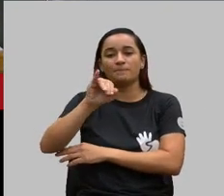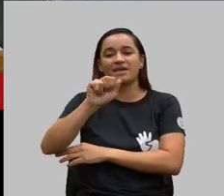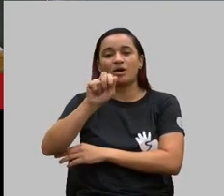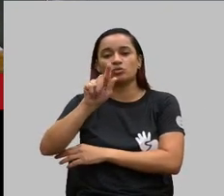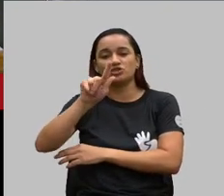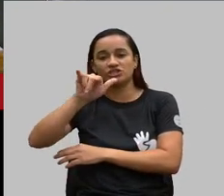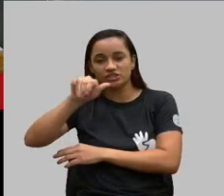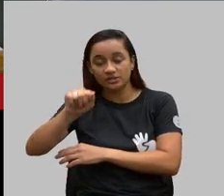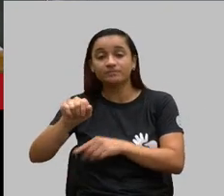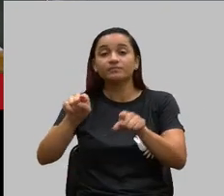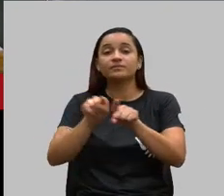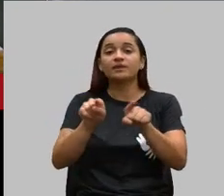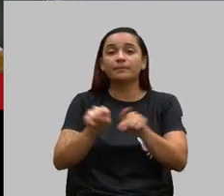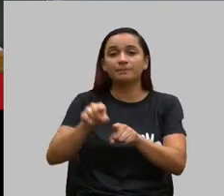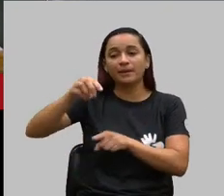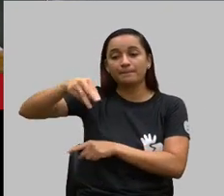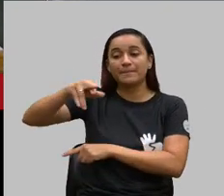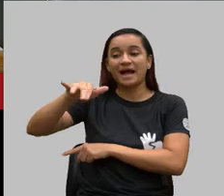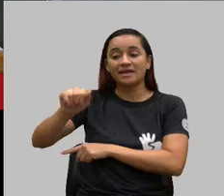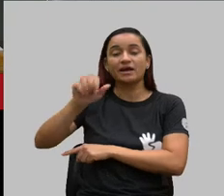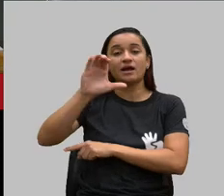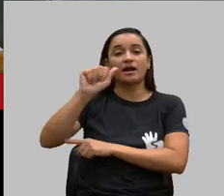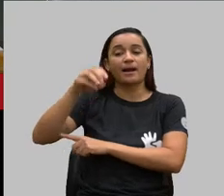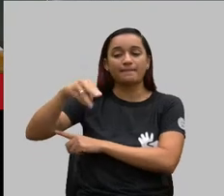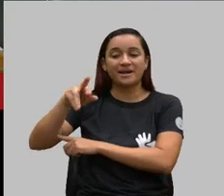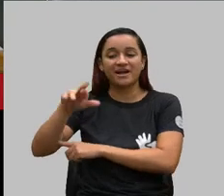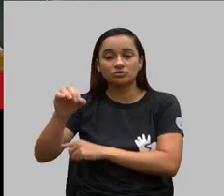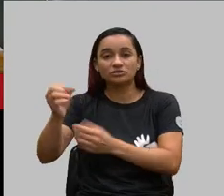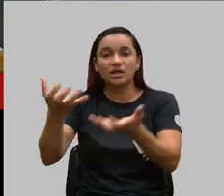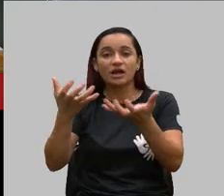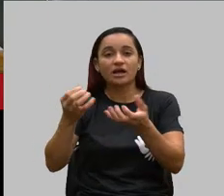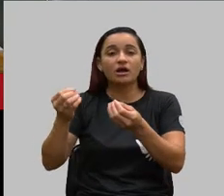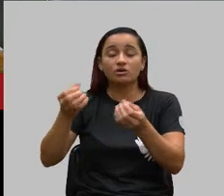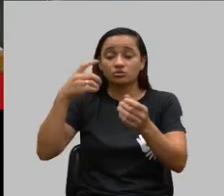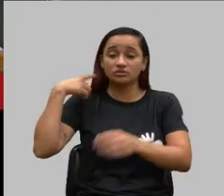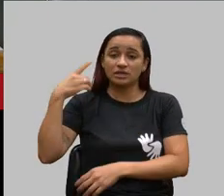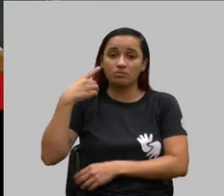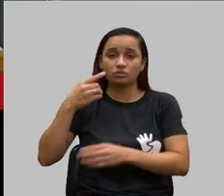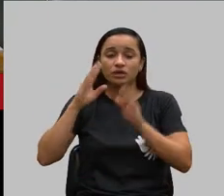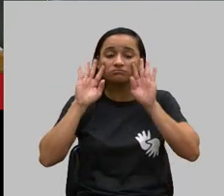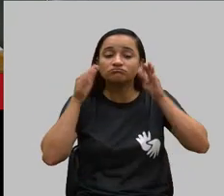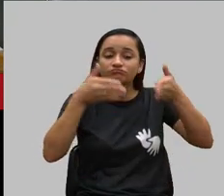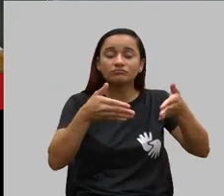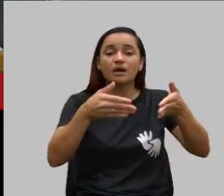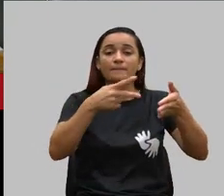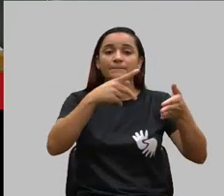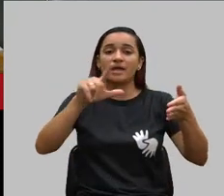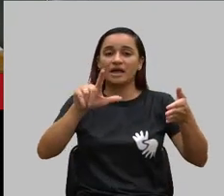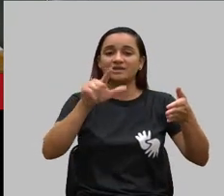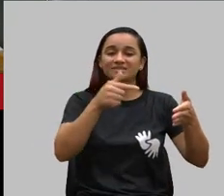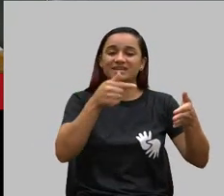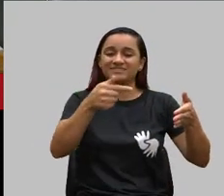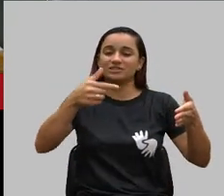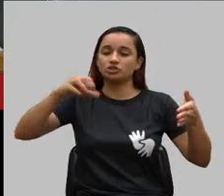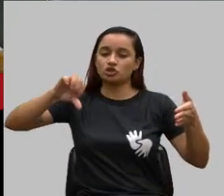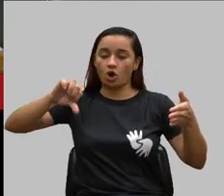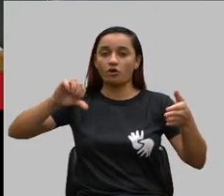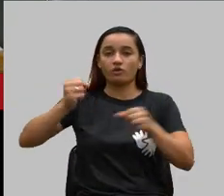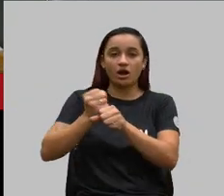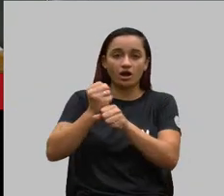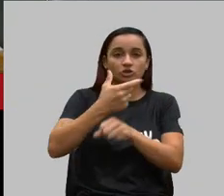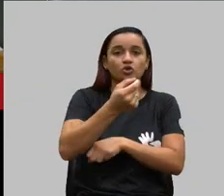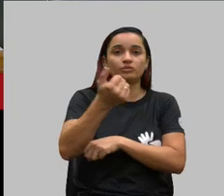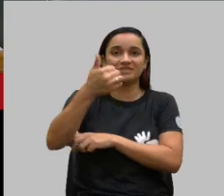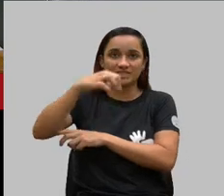requerendo que os deputados solicitem urgência na votação do PL 779 de 2019, que altera o inciso